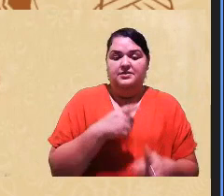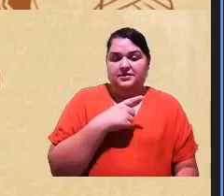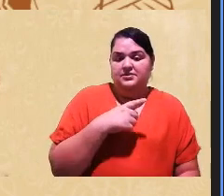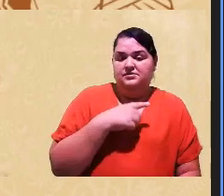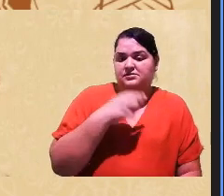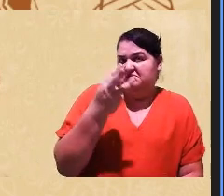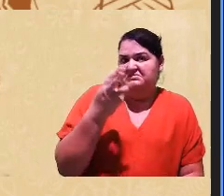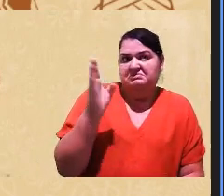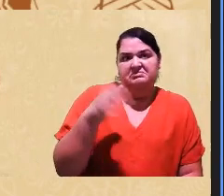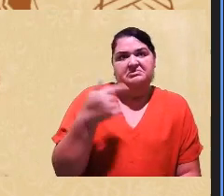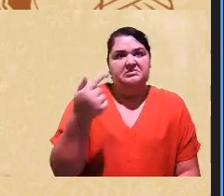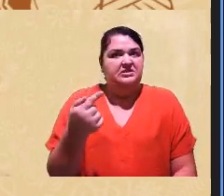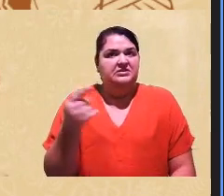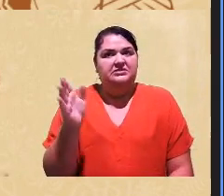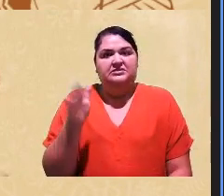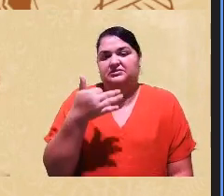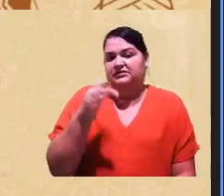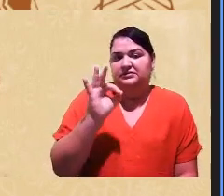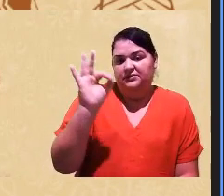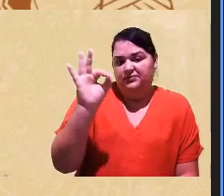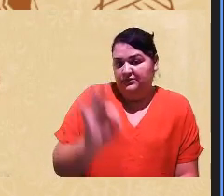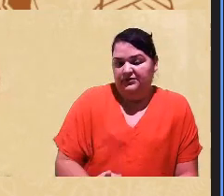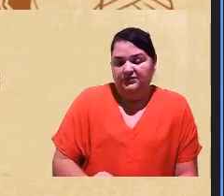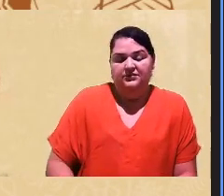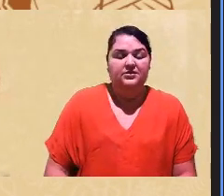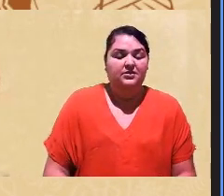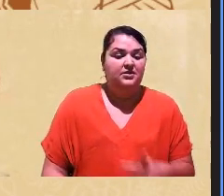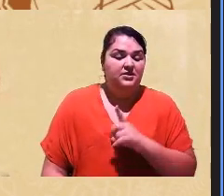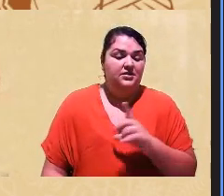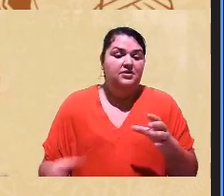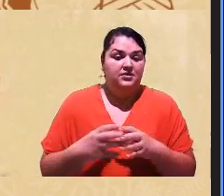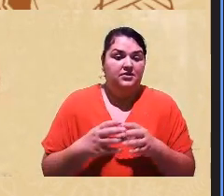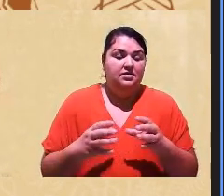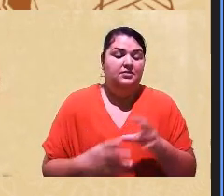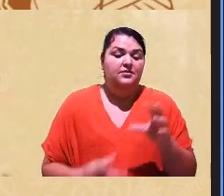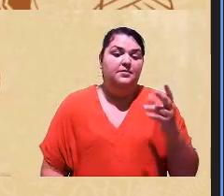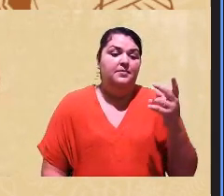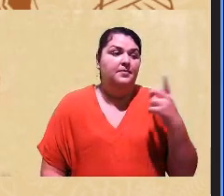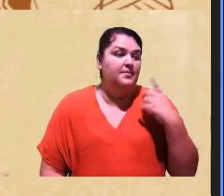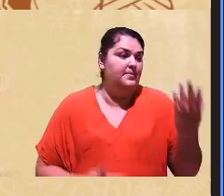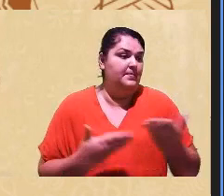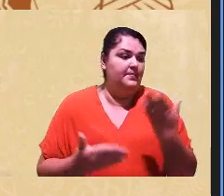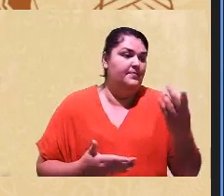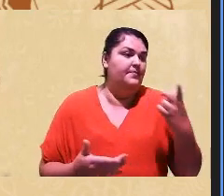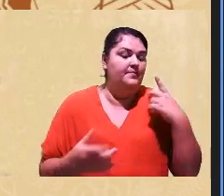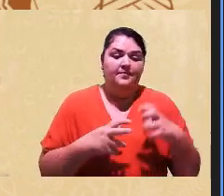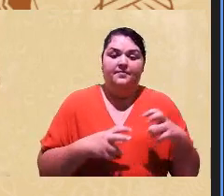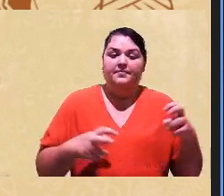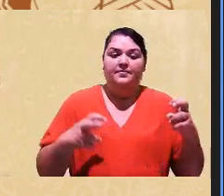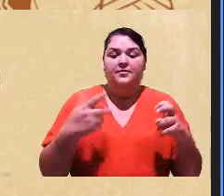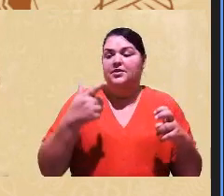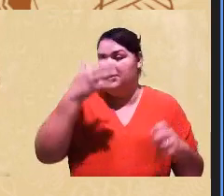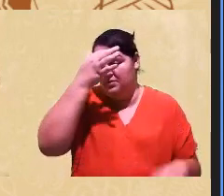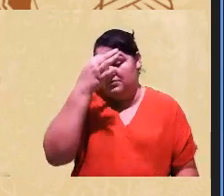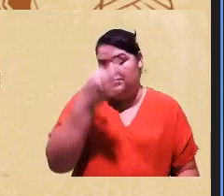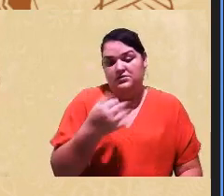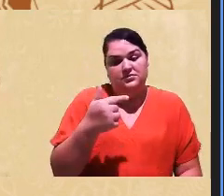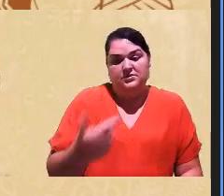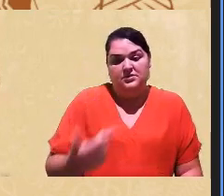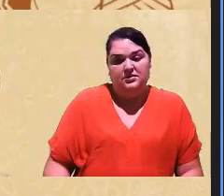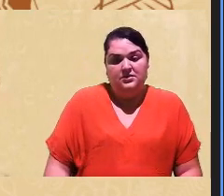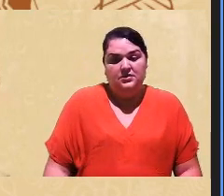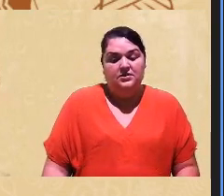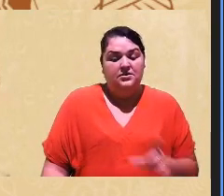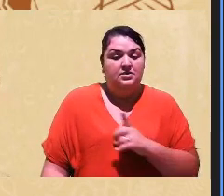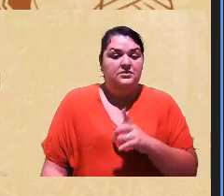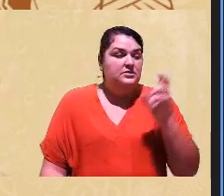7 3 e 10% desse grupo pardo que a banca vai dos 5 não tem consenso o que é consenso 5 a